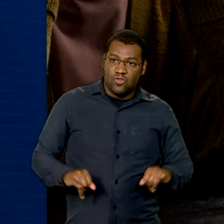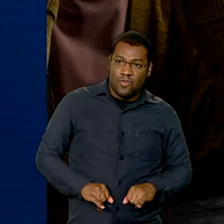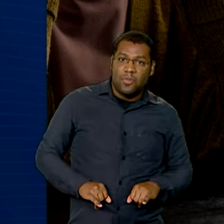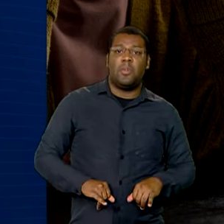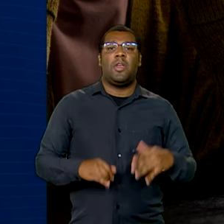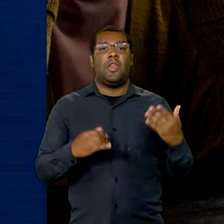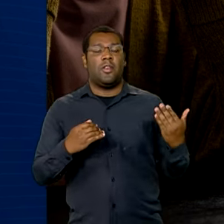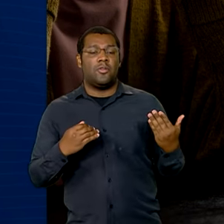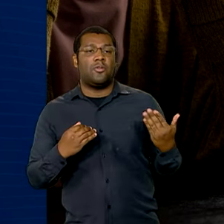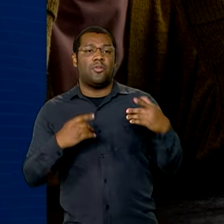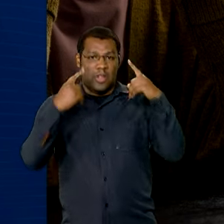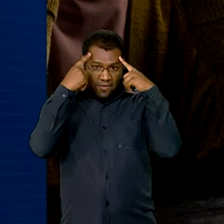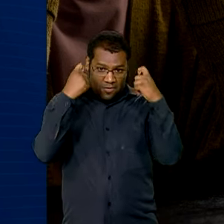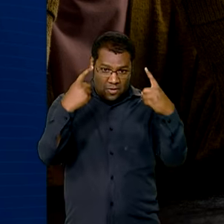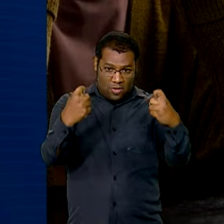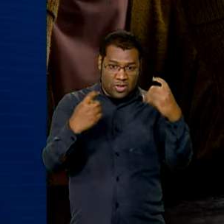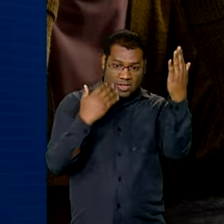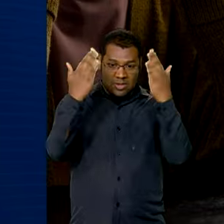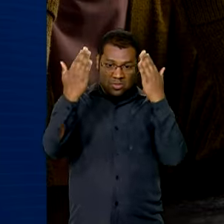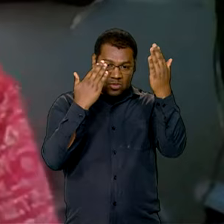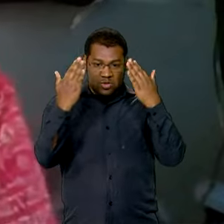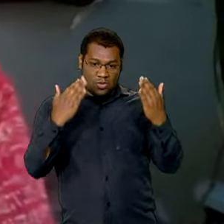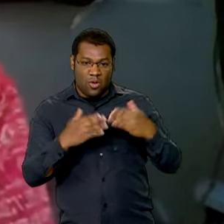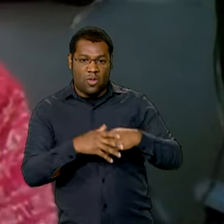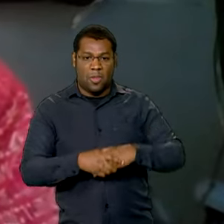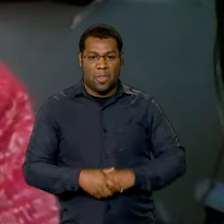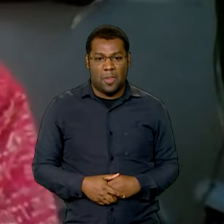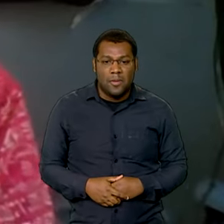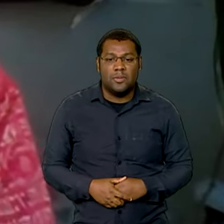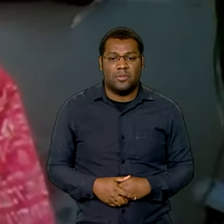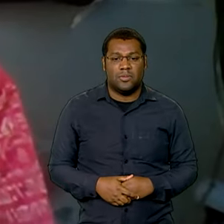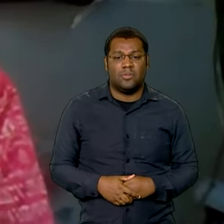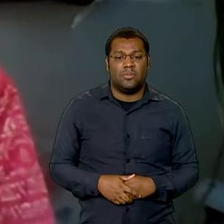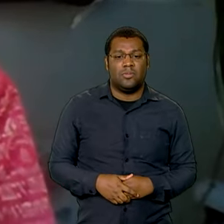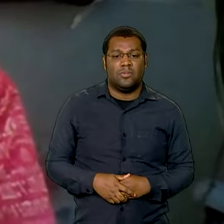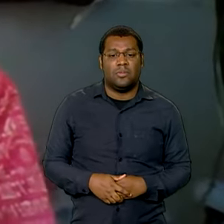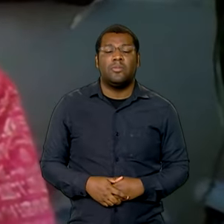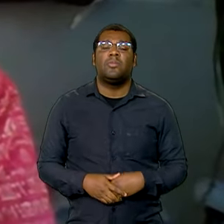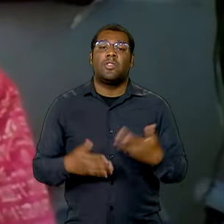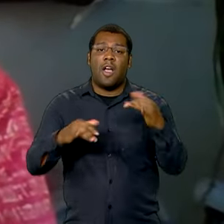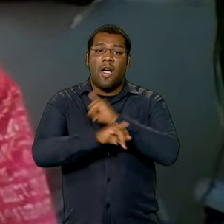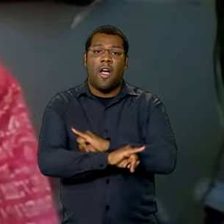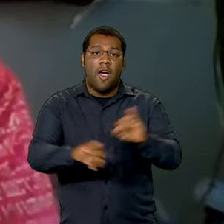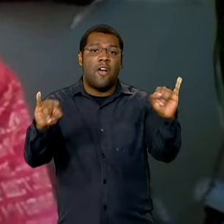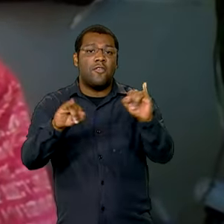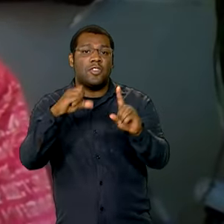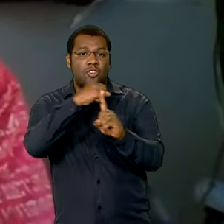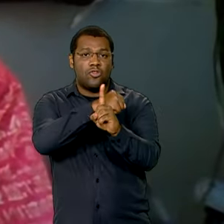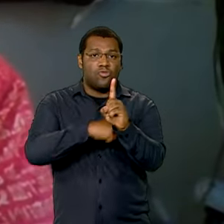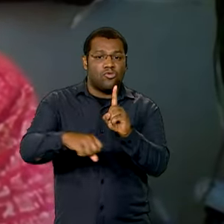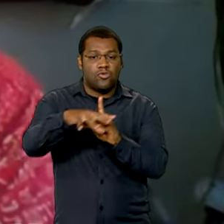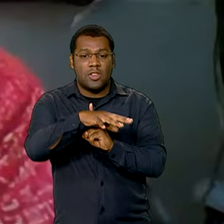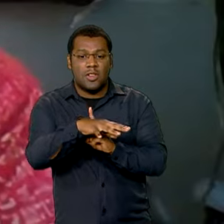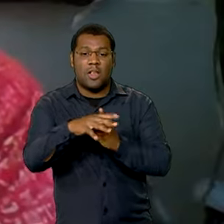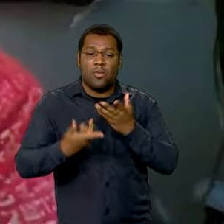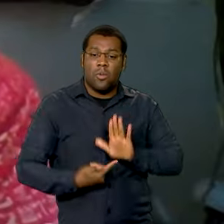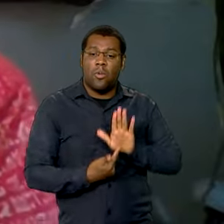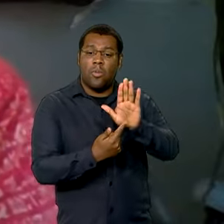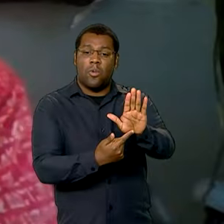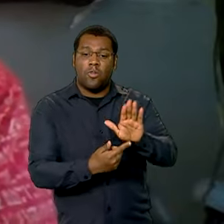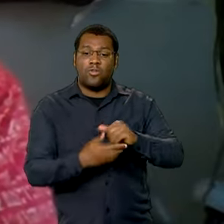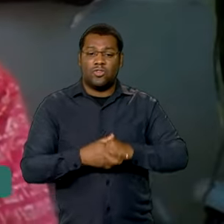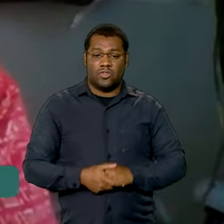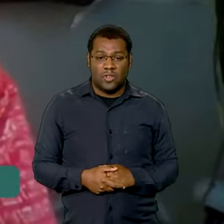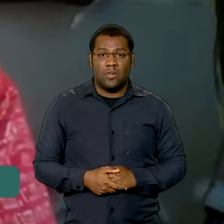patrimonial e violência física. Precisamos falar para a sociedade e mostrar que está